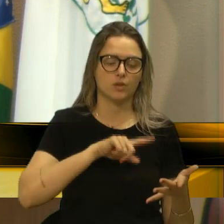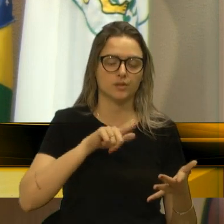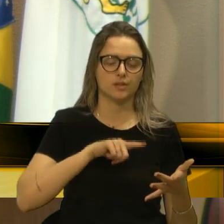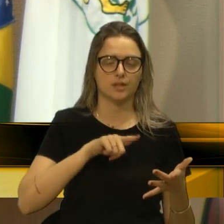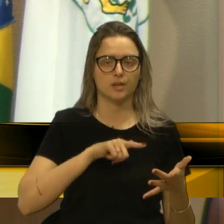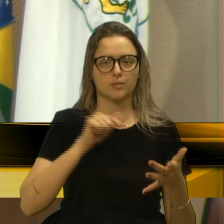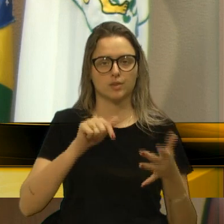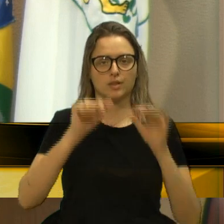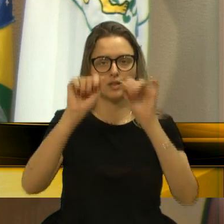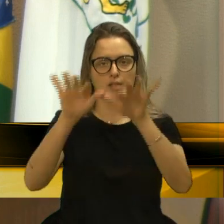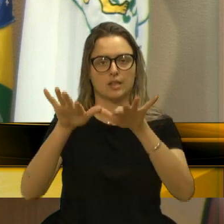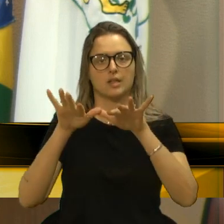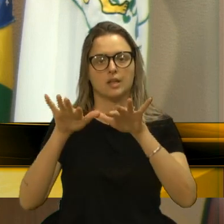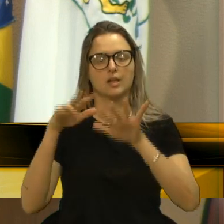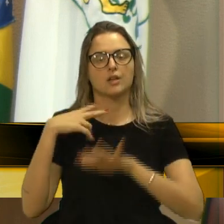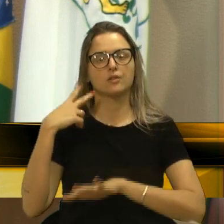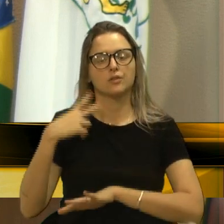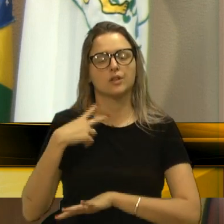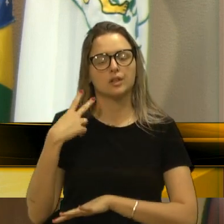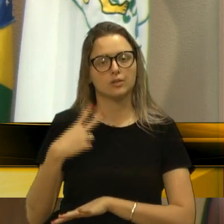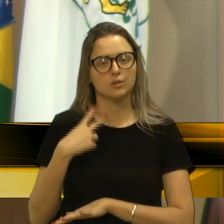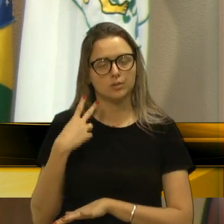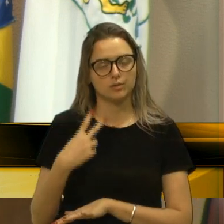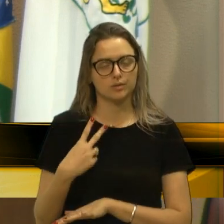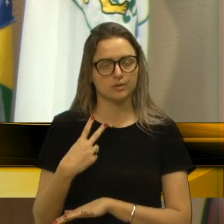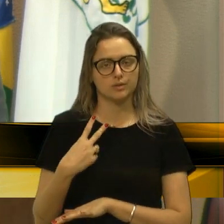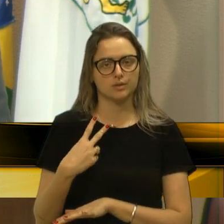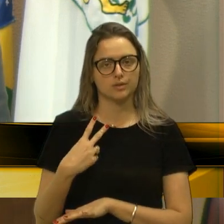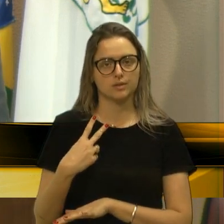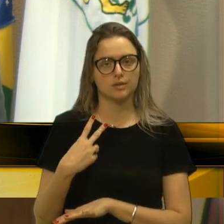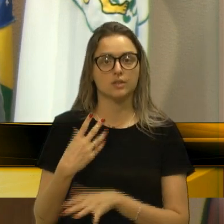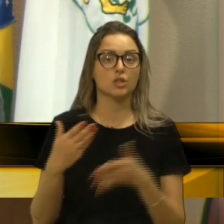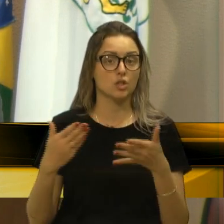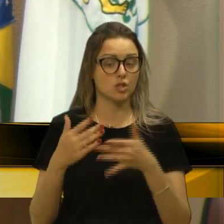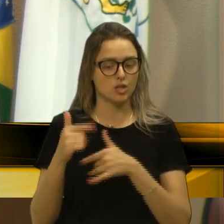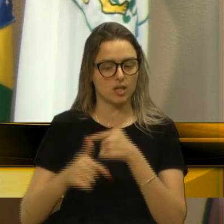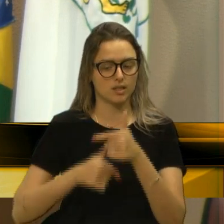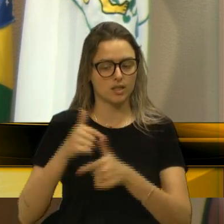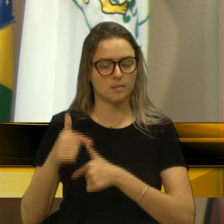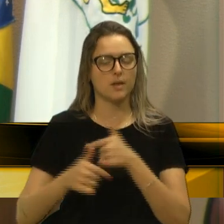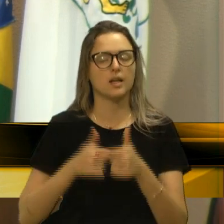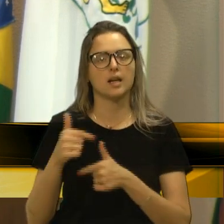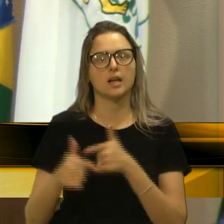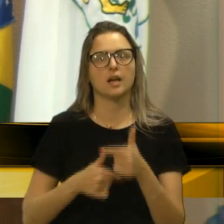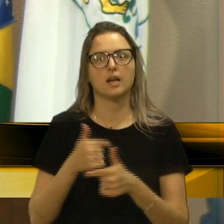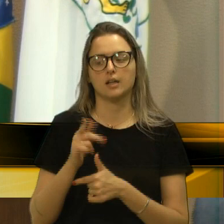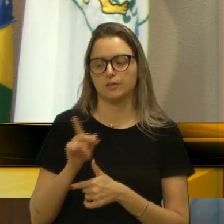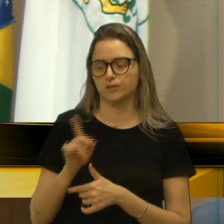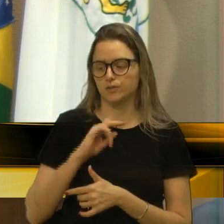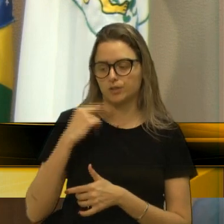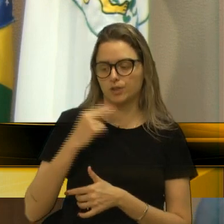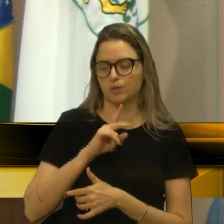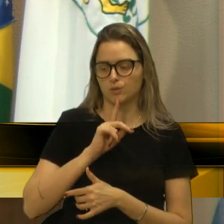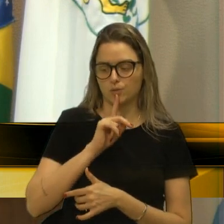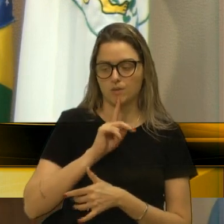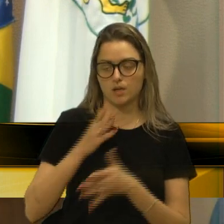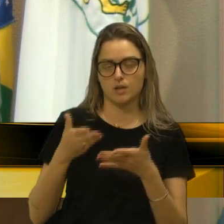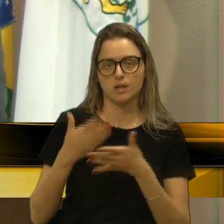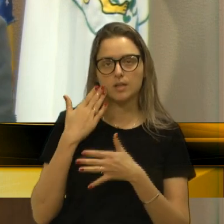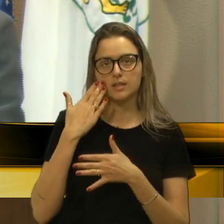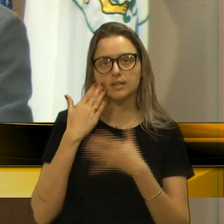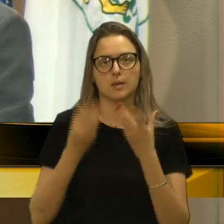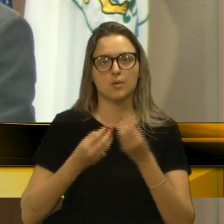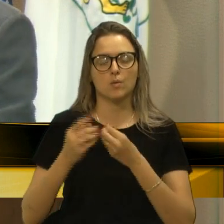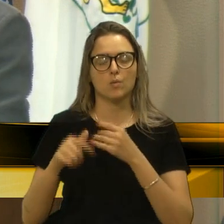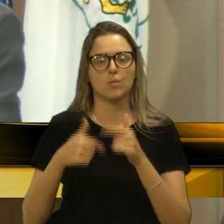plenário vereadores que trabalhavam na imprensa, né, vereador Alberto? O senhor sabe